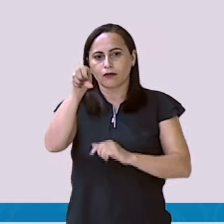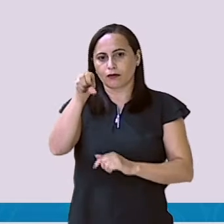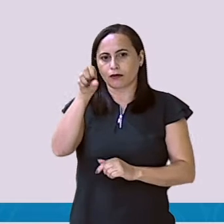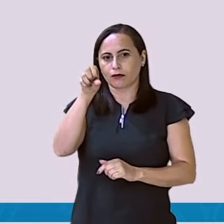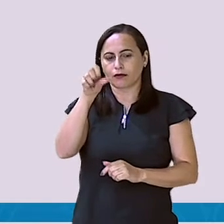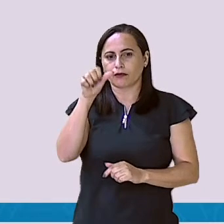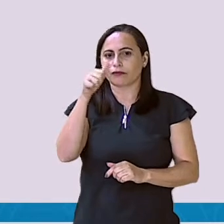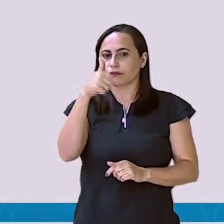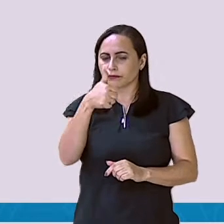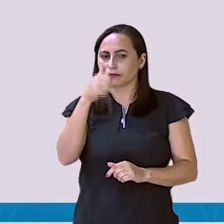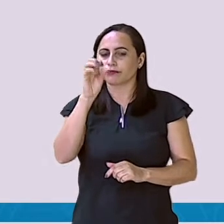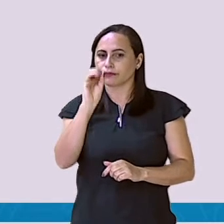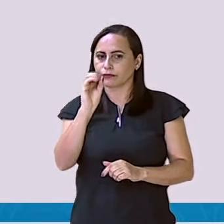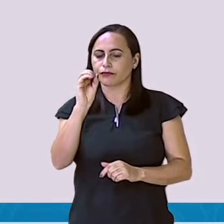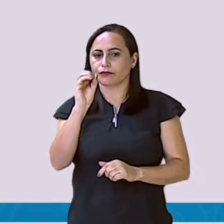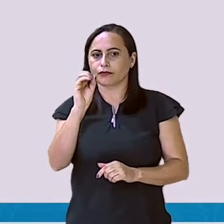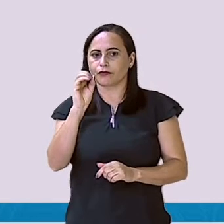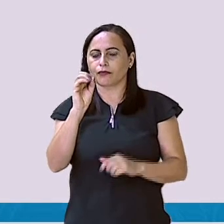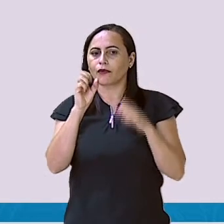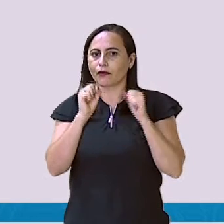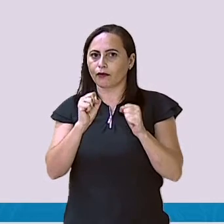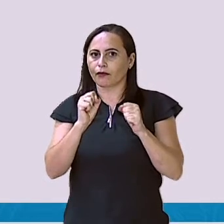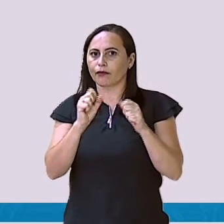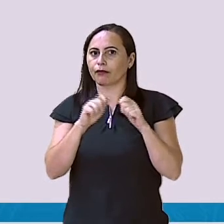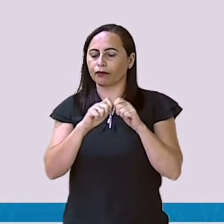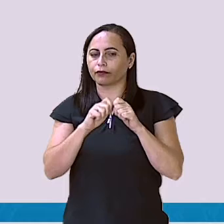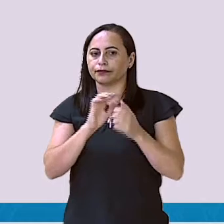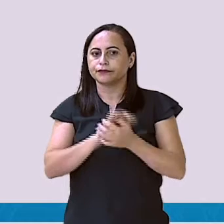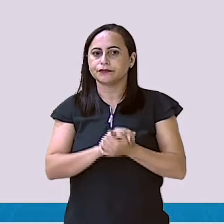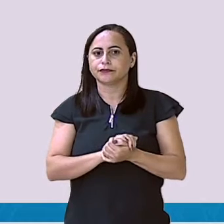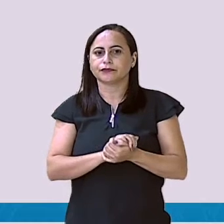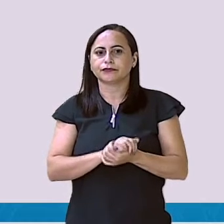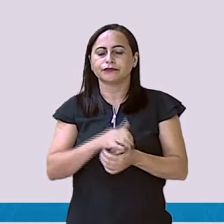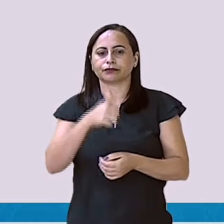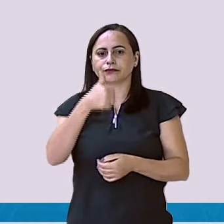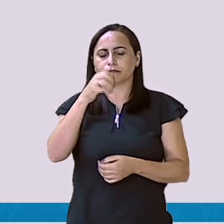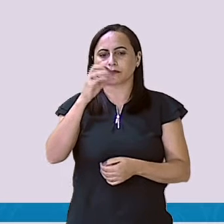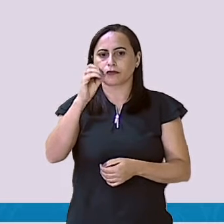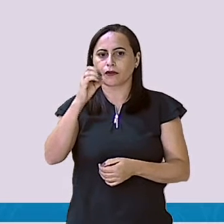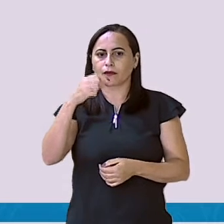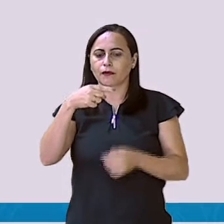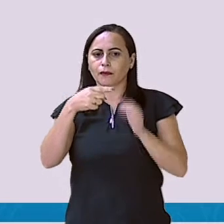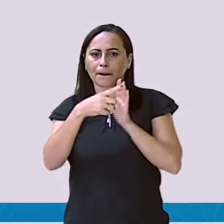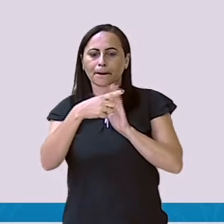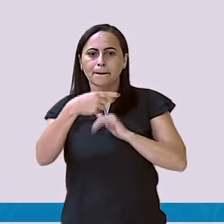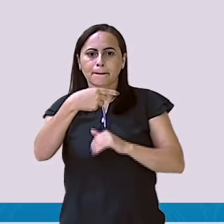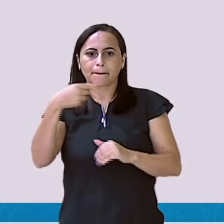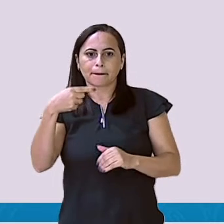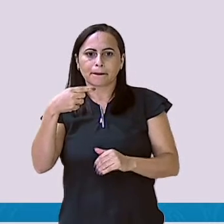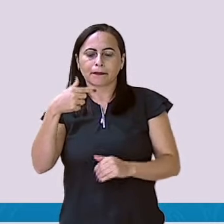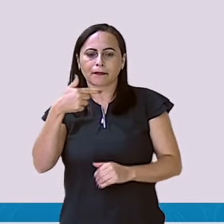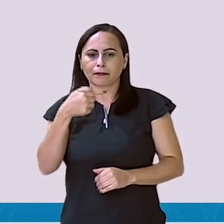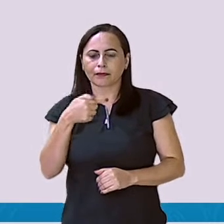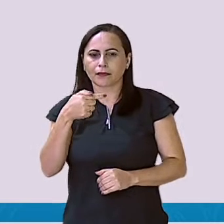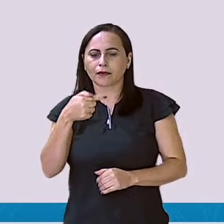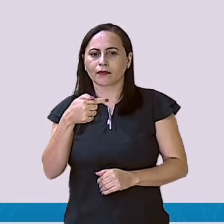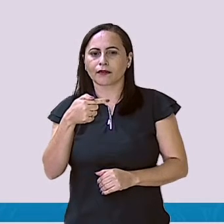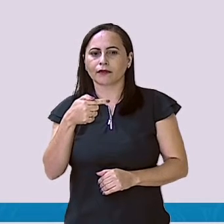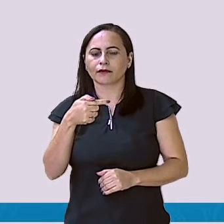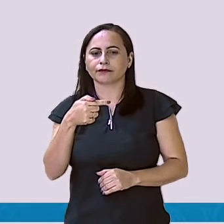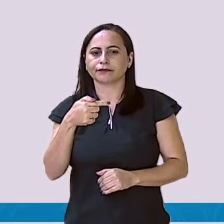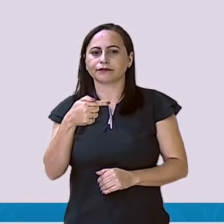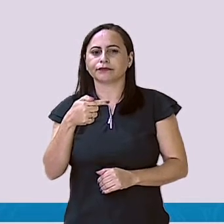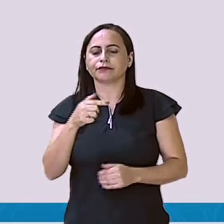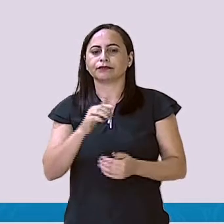Agora, eu posso fazer a conta? Sim. Então, menos 7, não é isso? Ou eu tiro